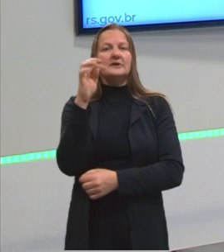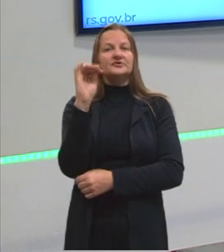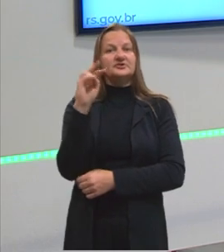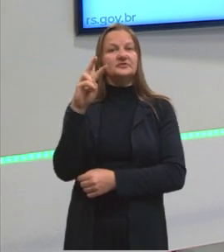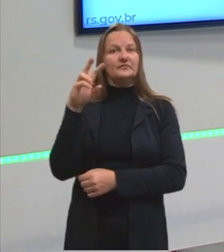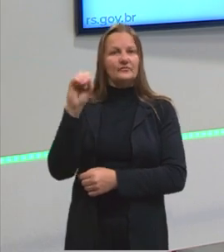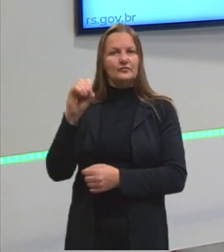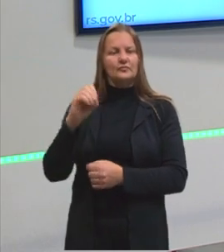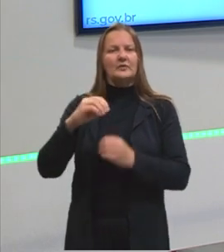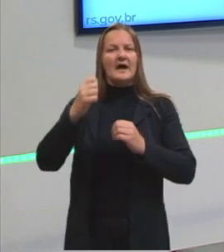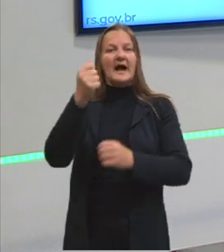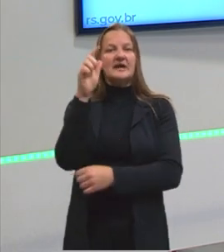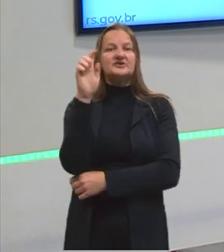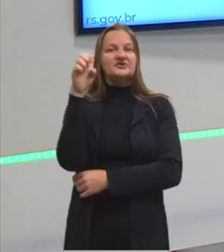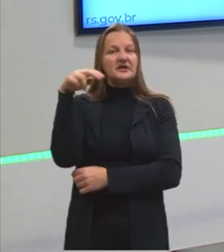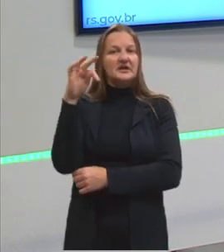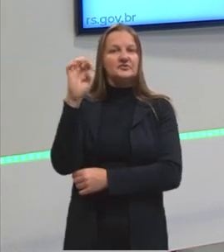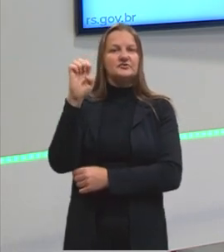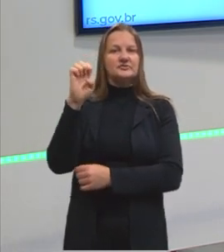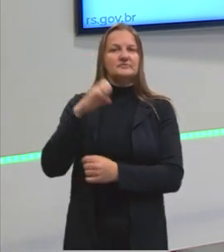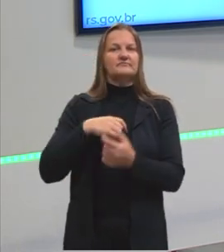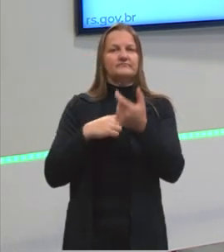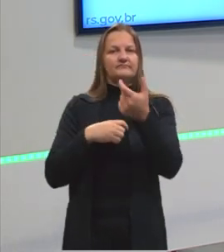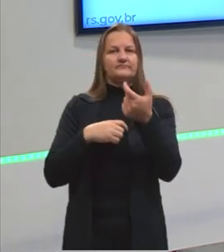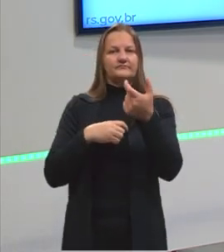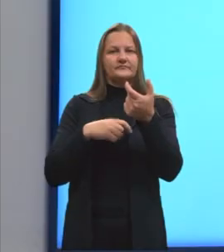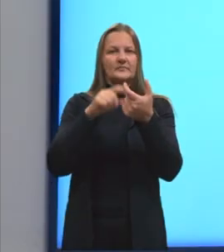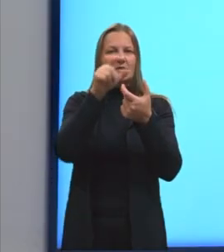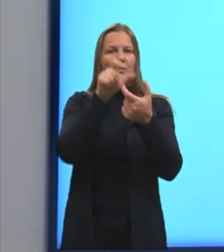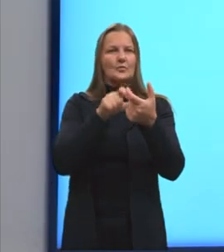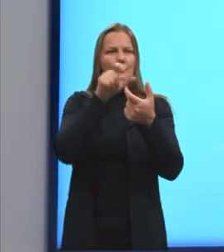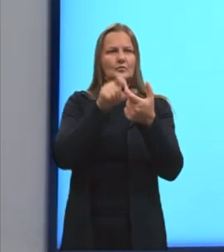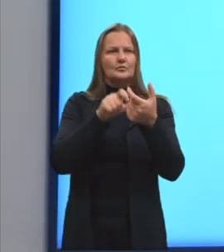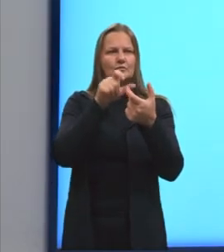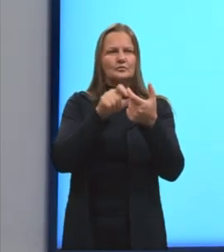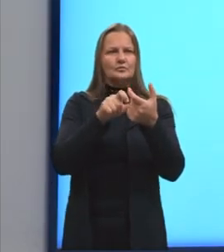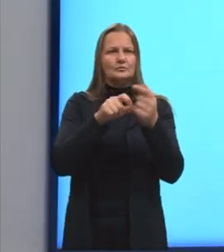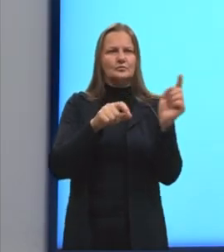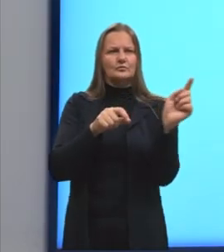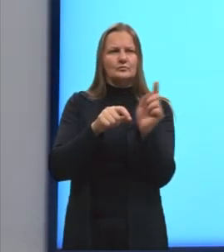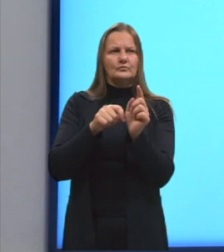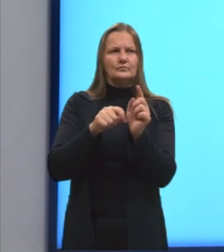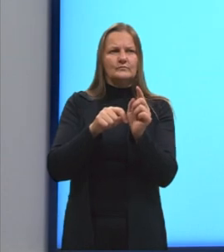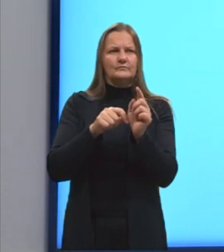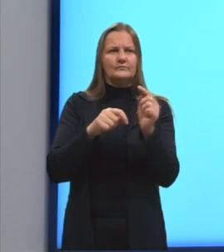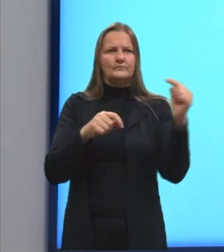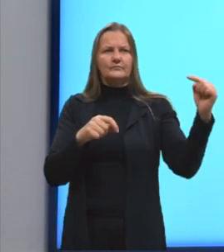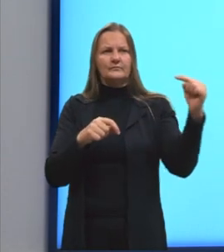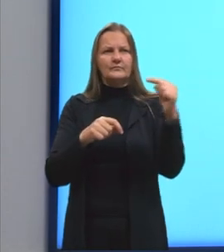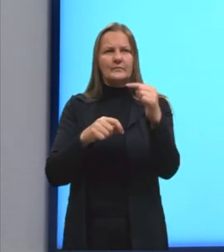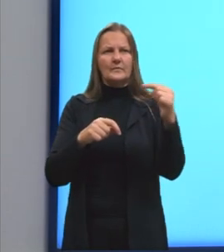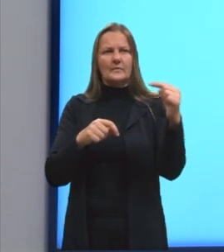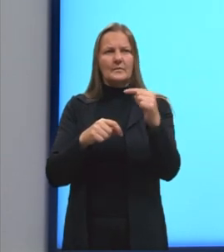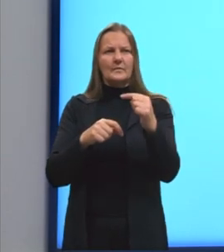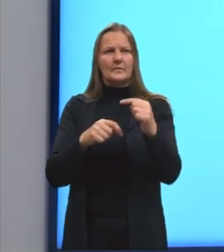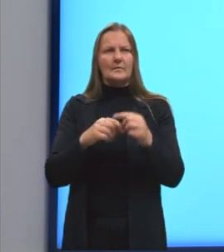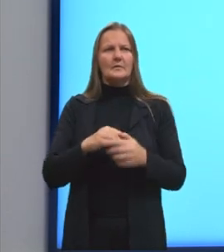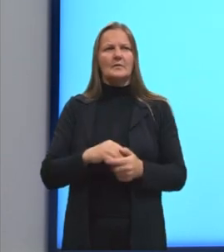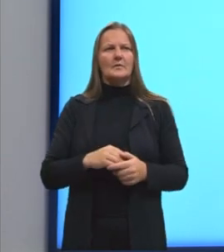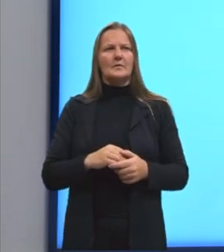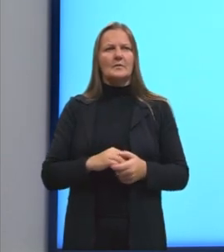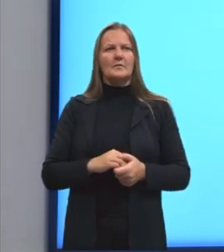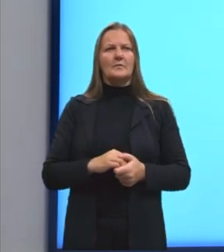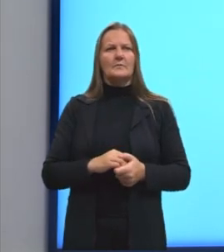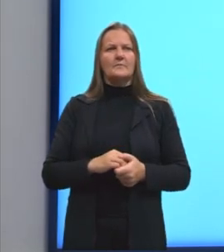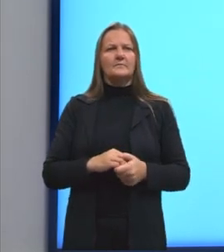ele que age. Então, os alunos, por isso eu coloquei a setinha para cá. Olha aqui. Os alunos